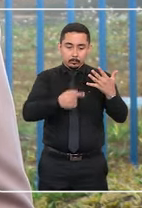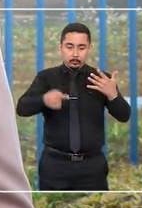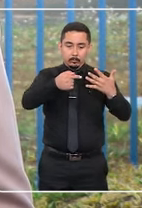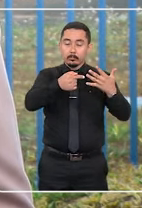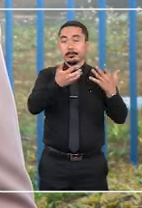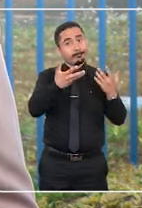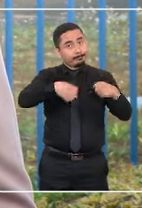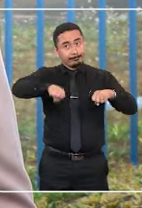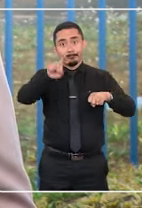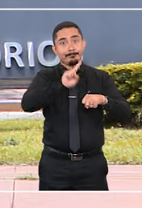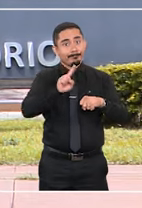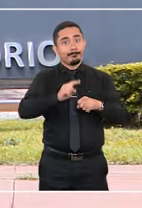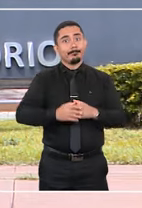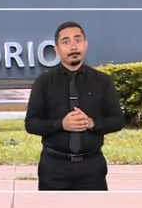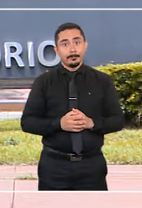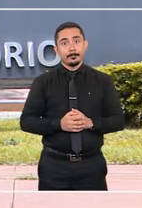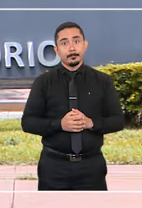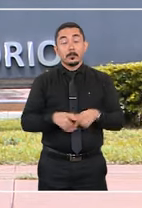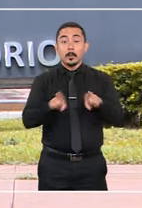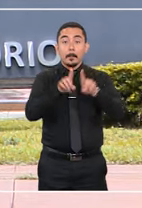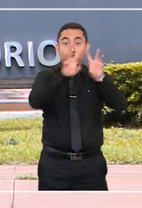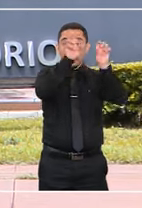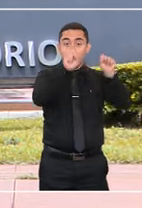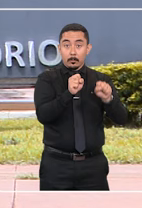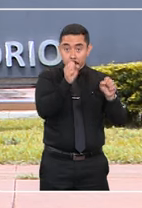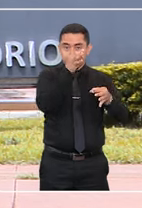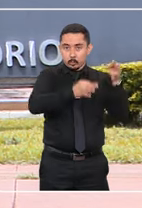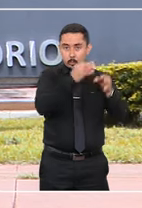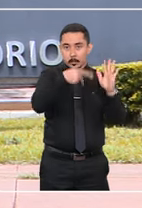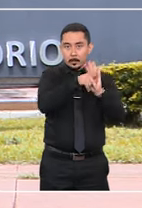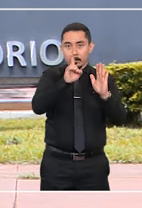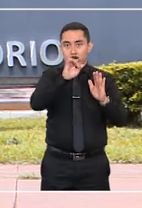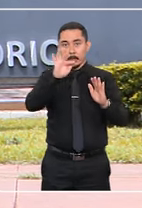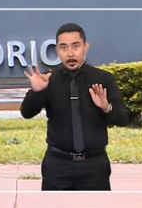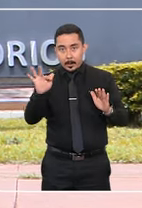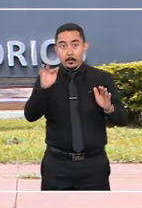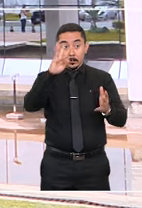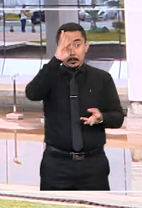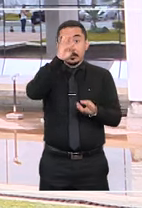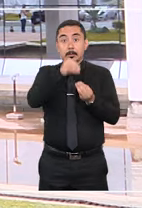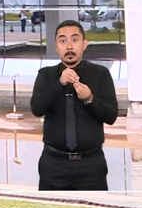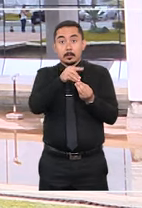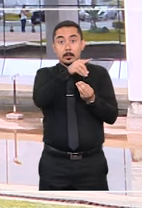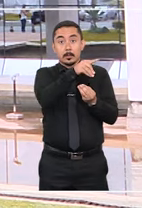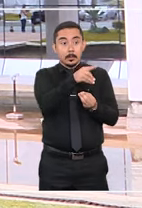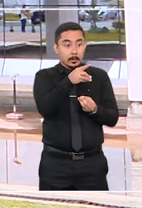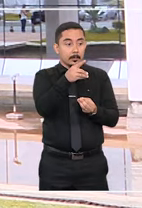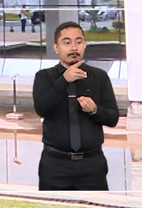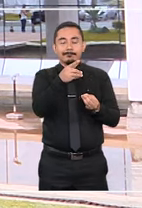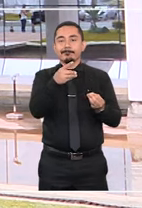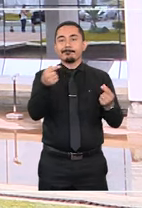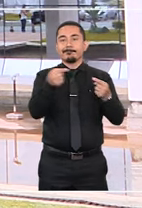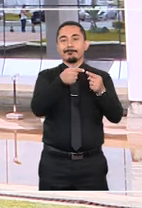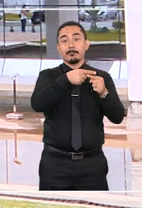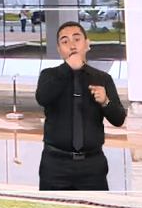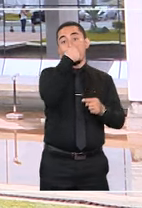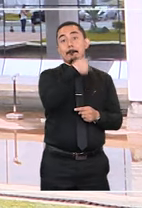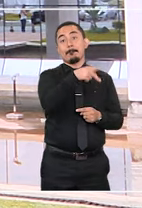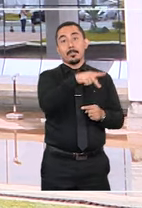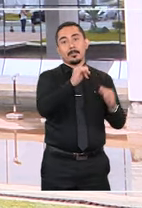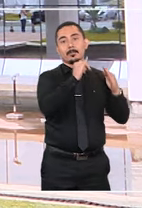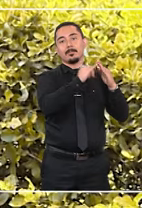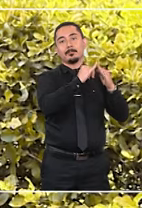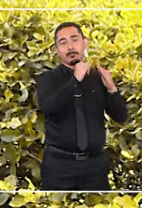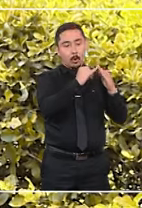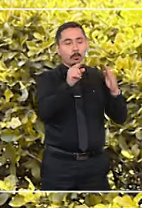uso capião foi rejeitado. O Tribunal de Justiça do Distrito Federal e dos Territórios entendeu que constatado o domínio público sobre o